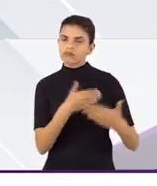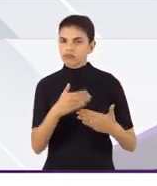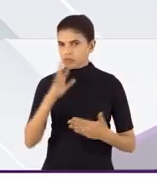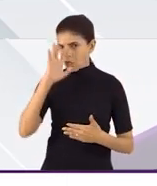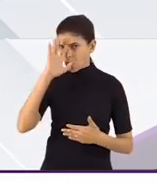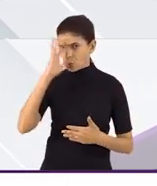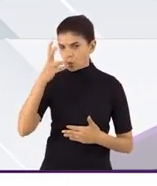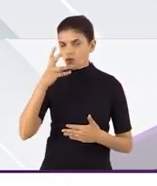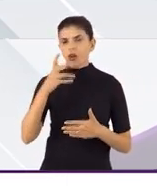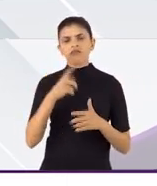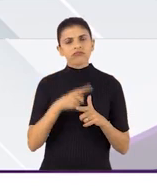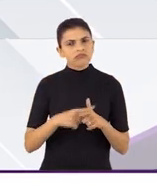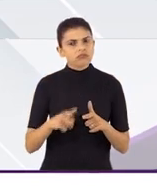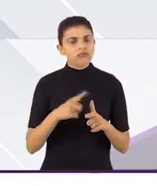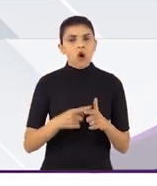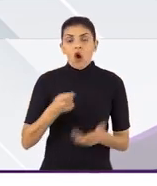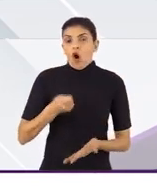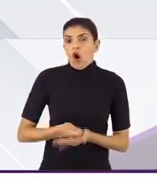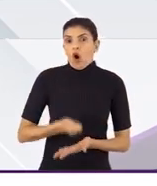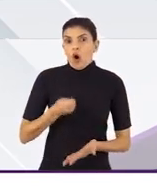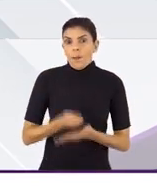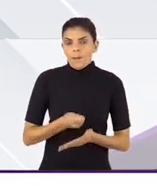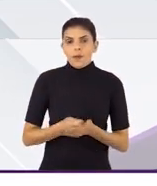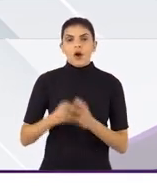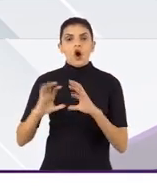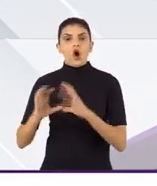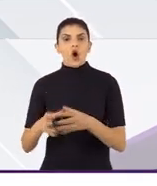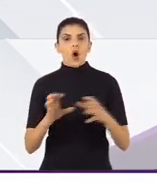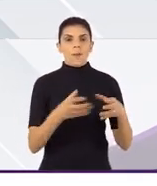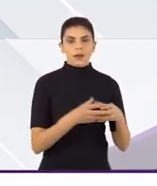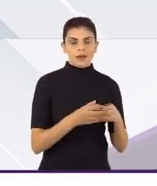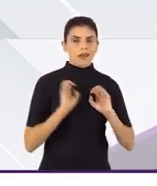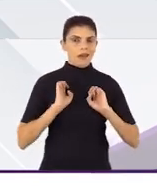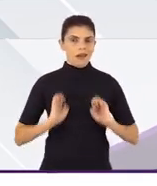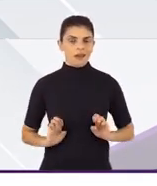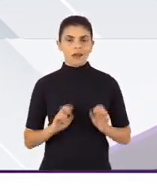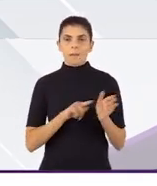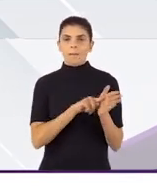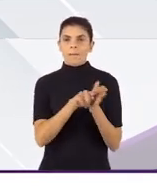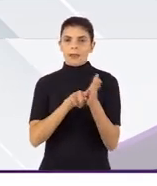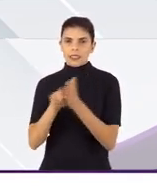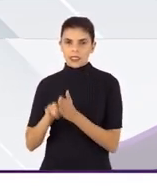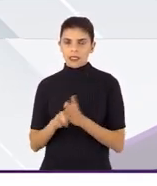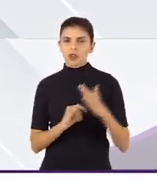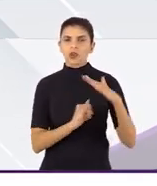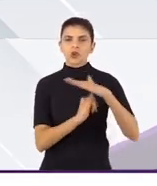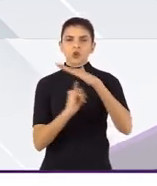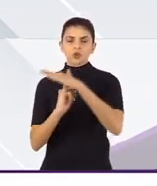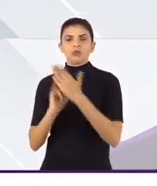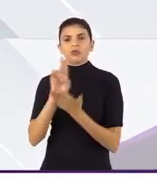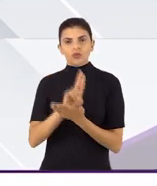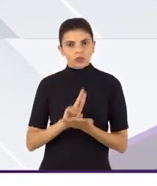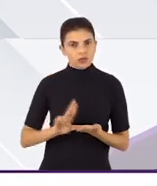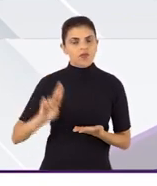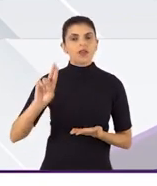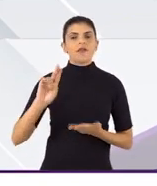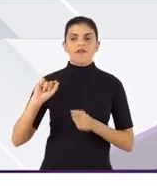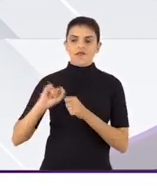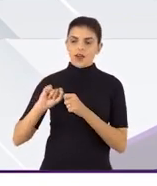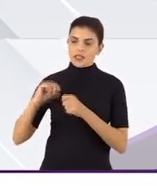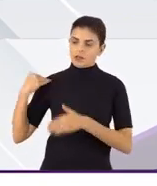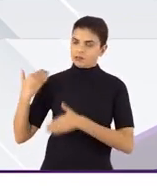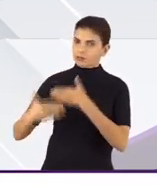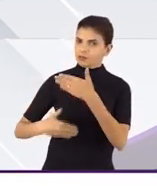instituindo a obrigatoriedade dos comitês de ética em pesquisa dentro das instituições